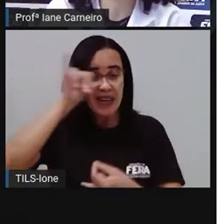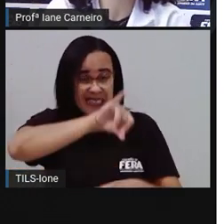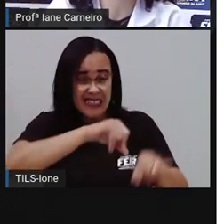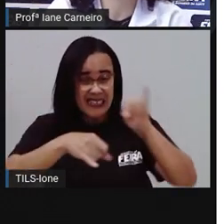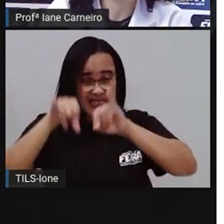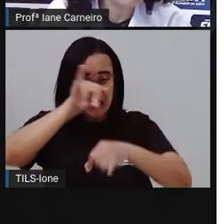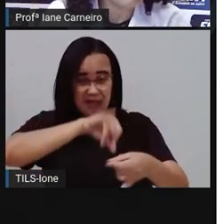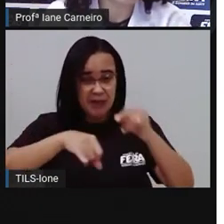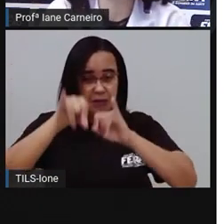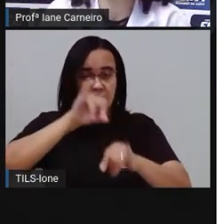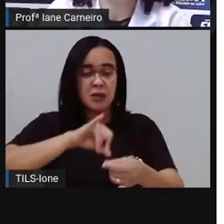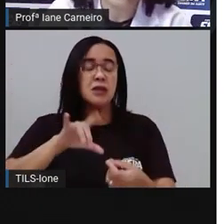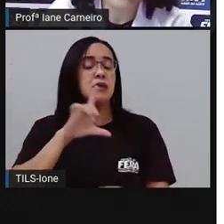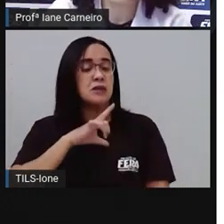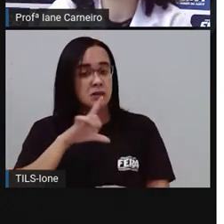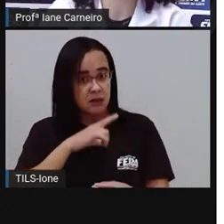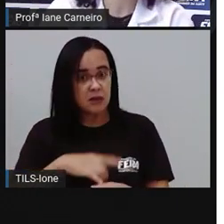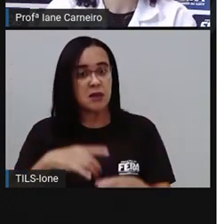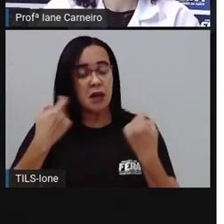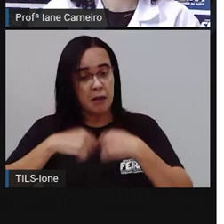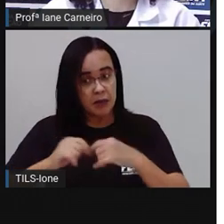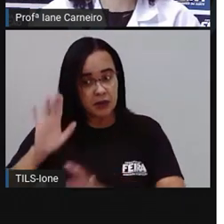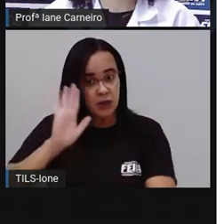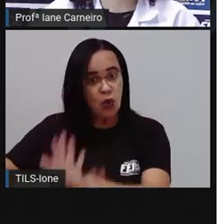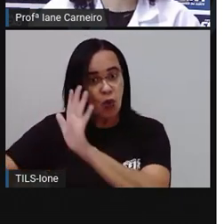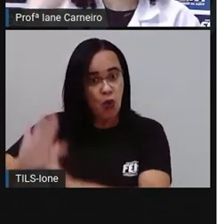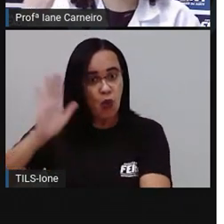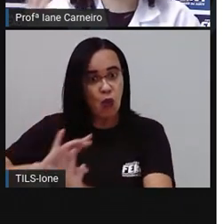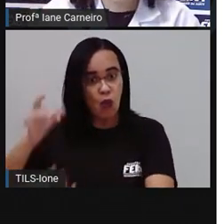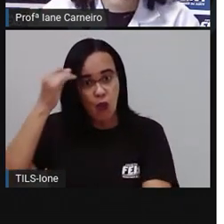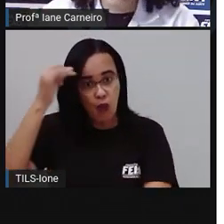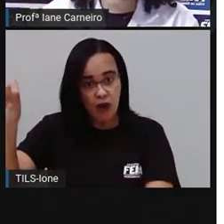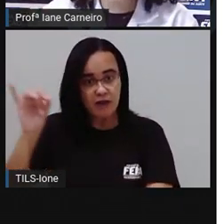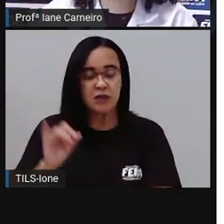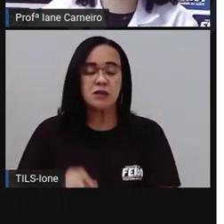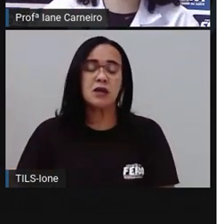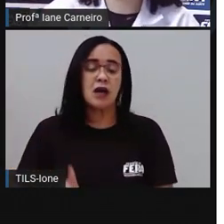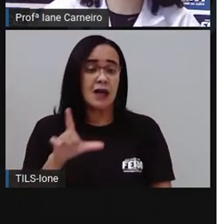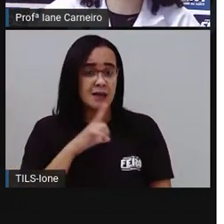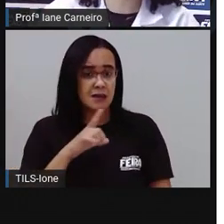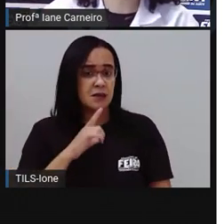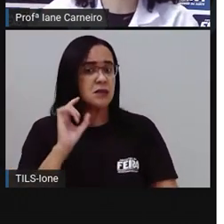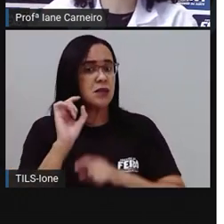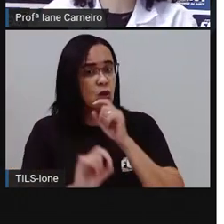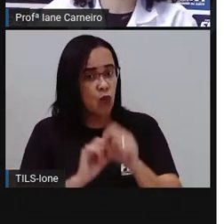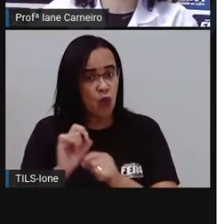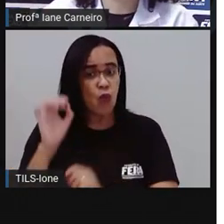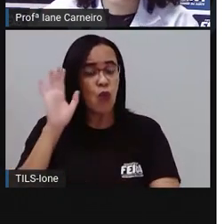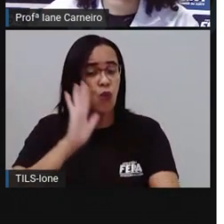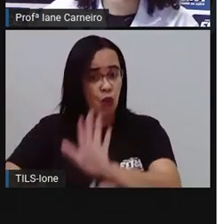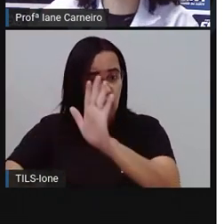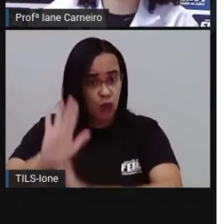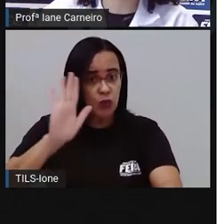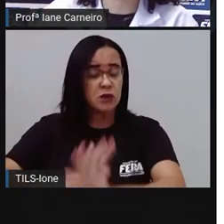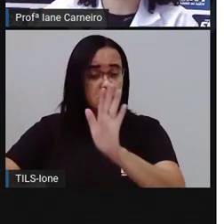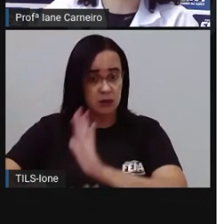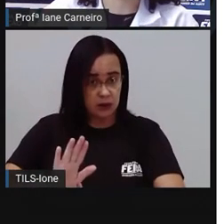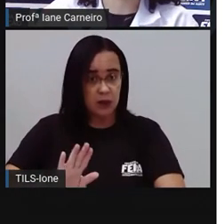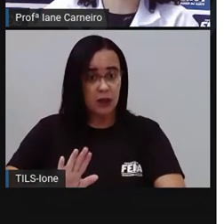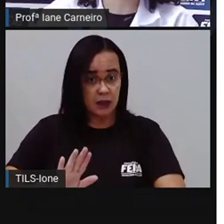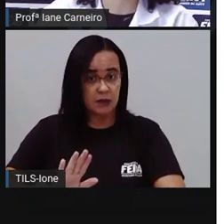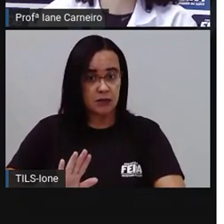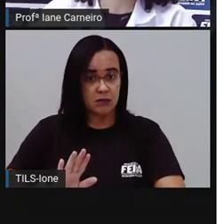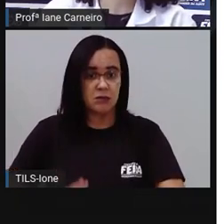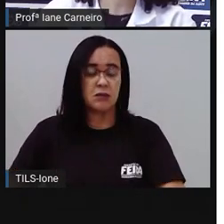a gente tem que ter cuidado com o lixo da nossa casa, né? Sempre ter esses cuidados ajudam a manter a nossa saúde também,